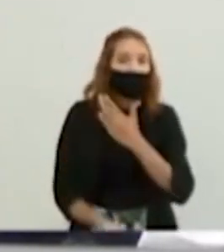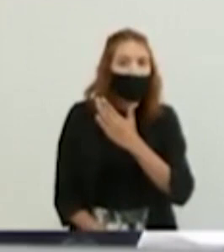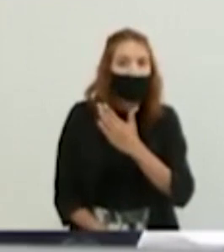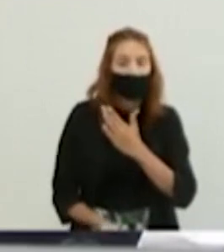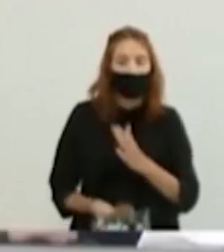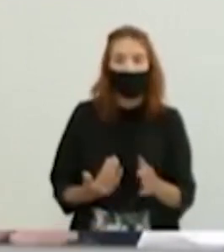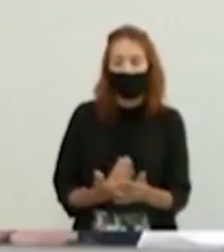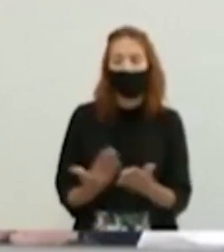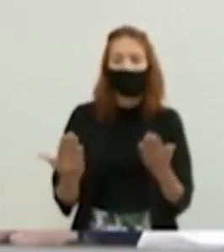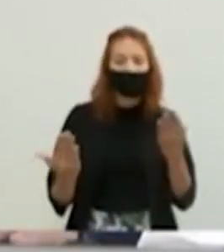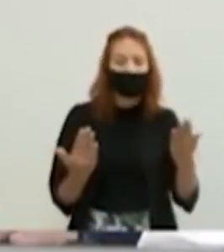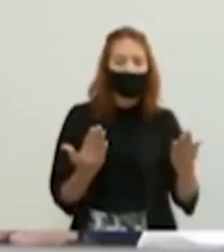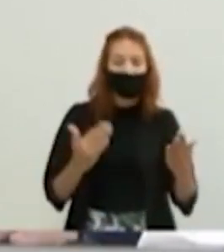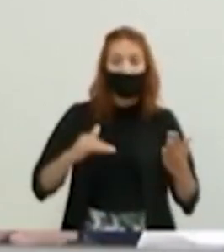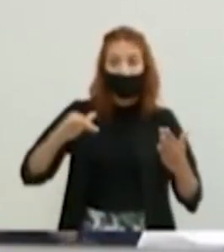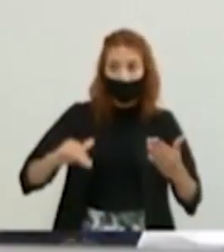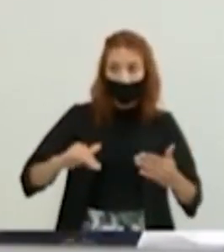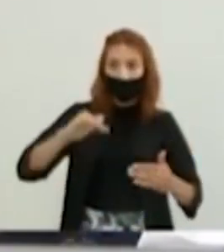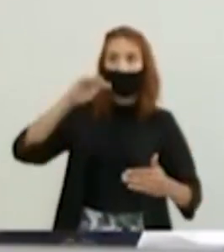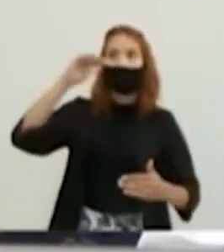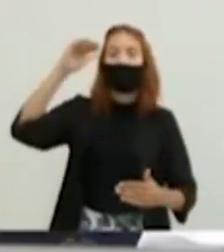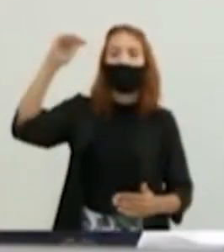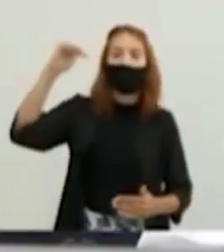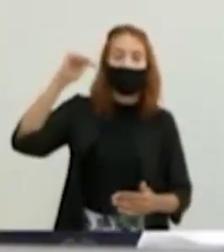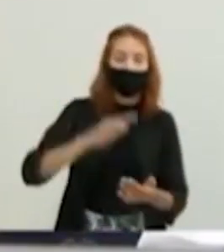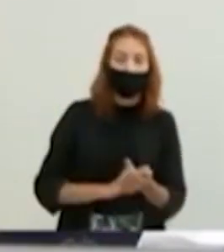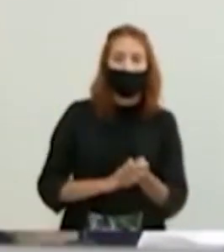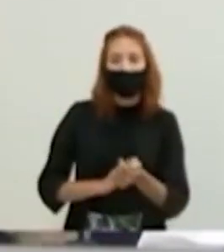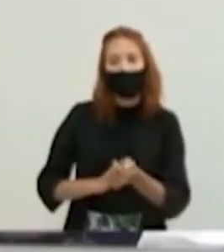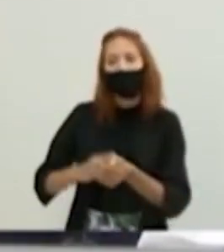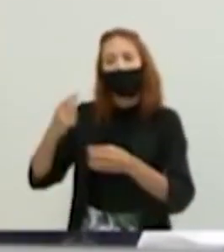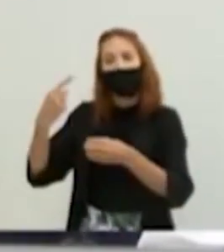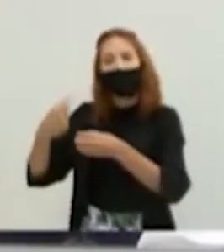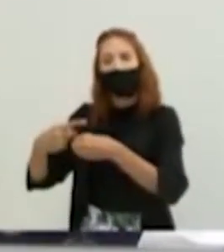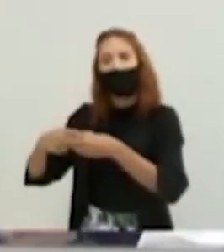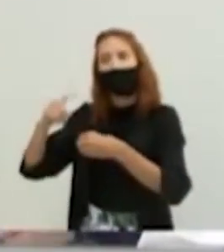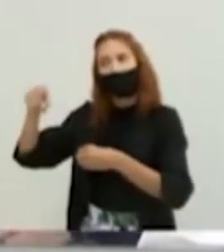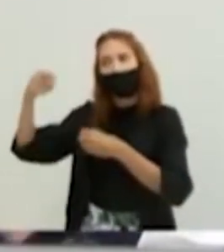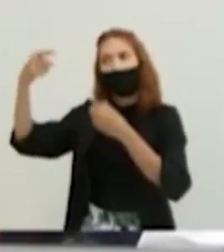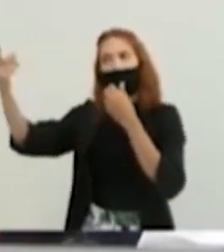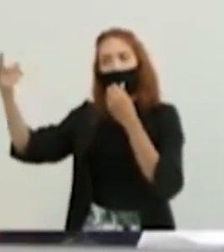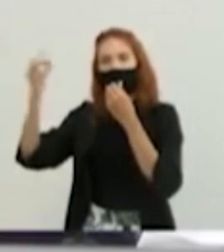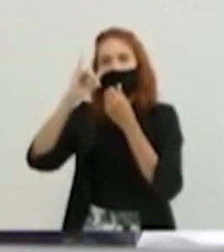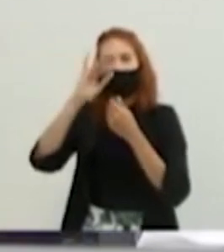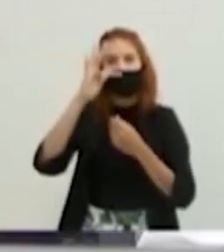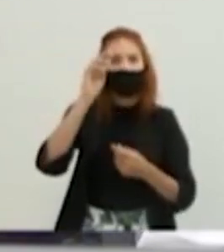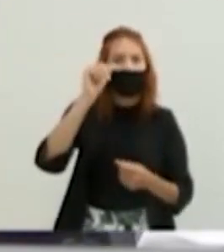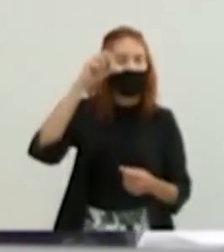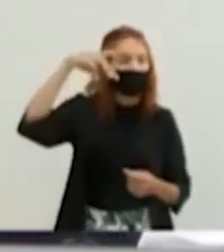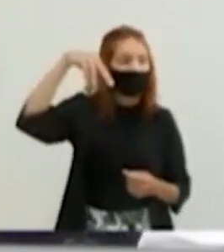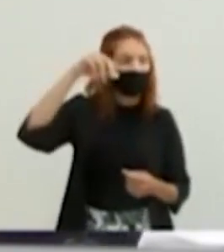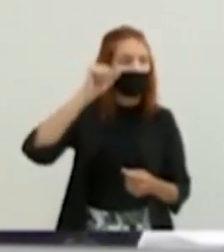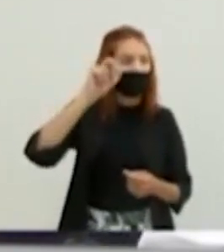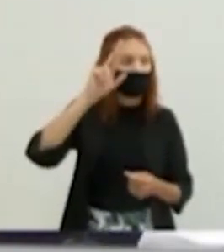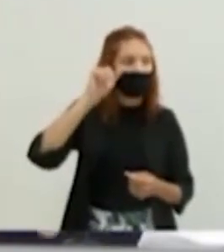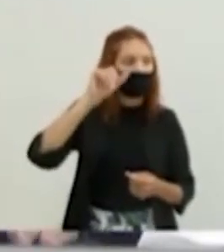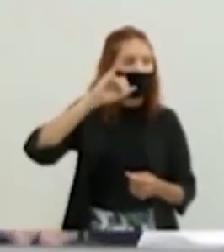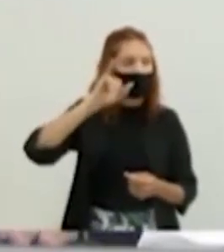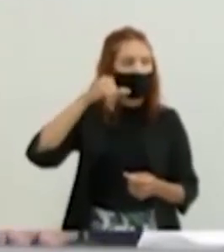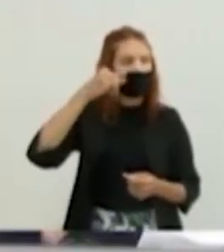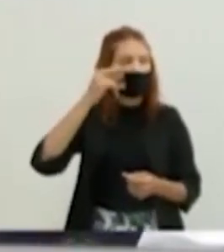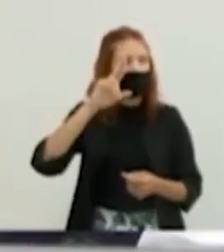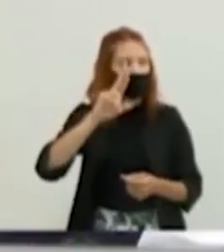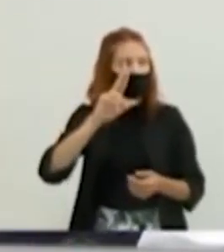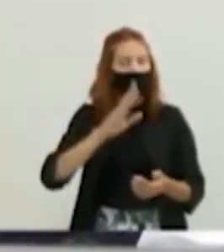funerária Rafael Lima de Itamaraju. A empresa de Paíto, Anjos da Guarda e Teixeira de Freitas, na gestão anterior, prestava o